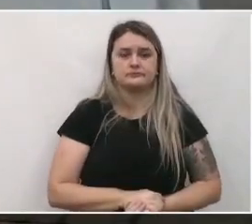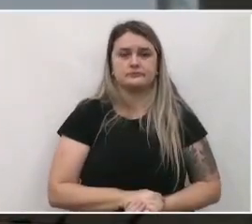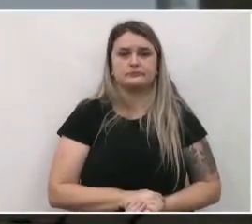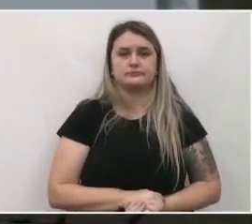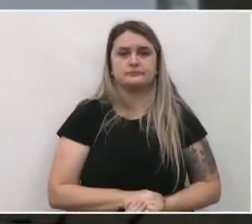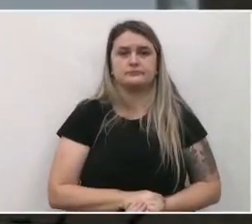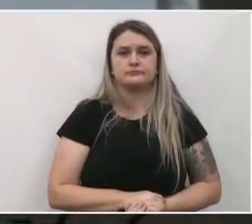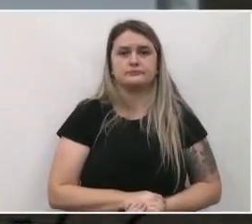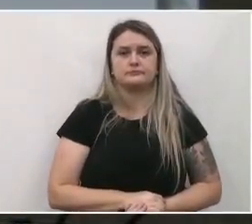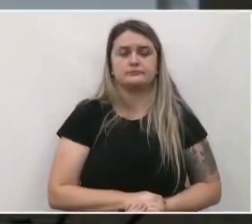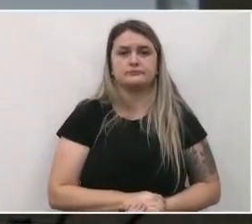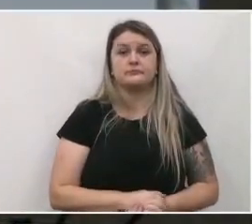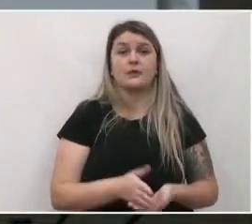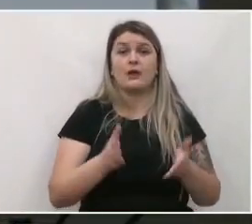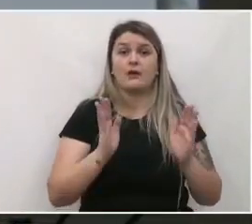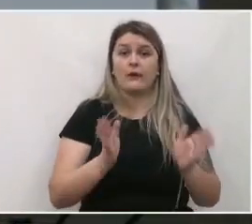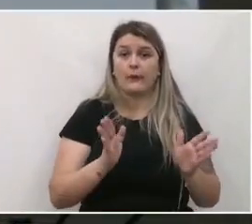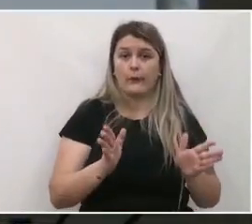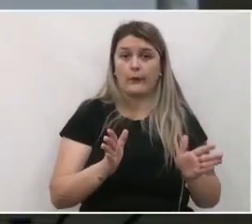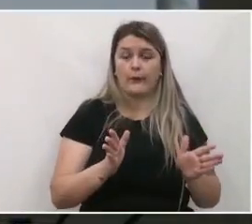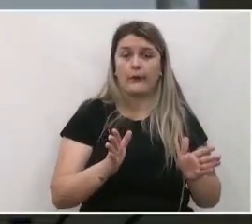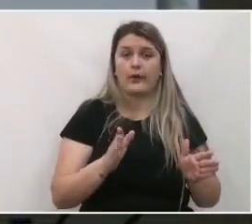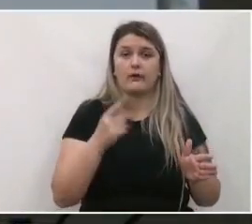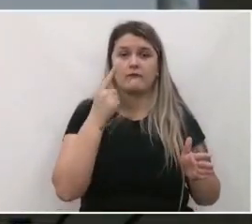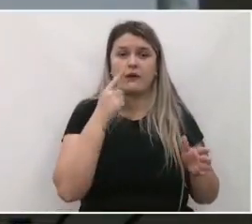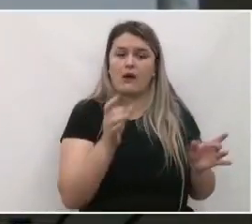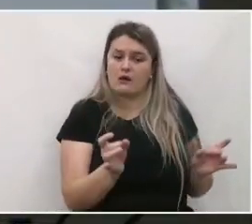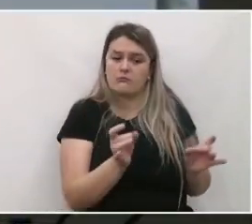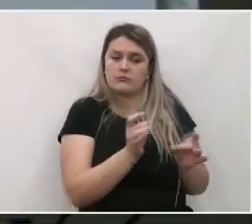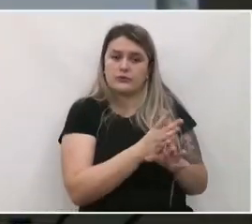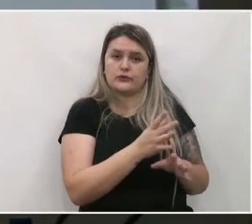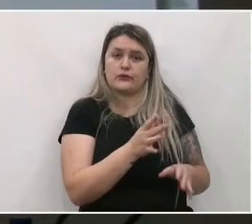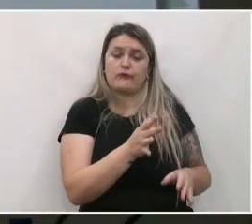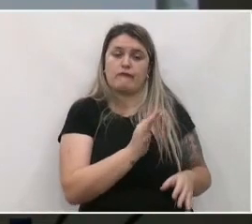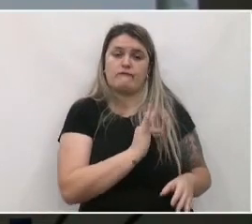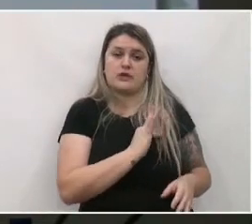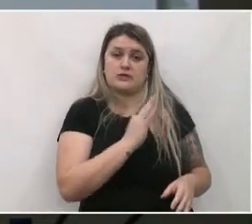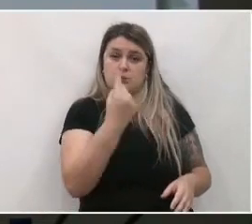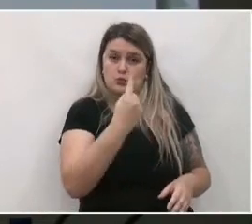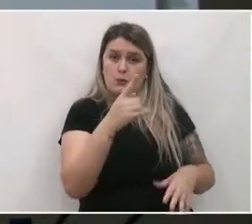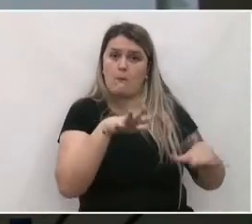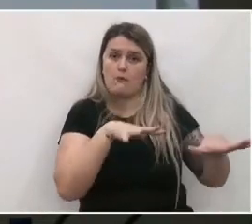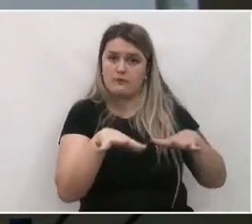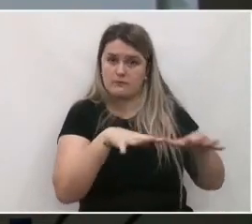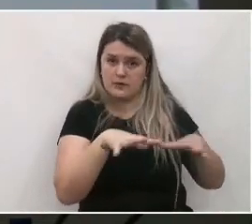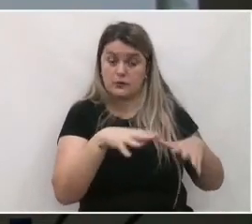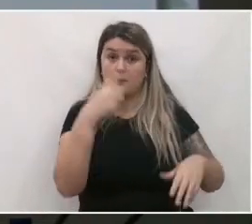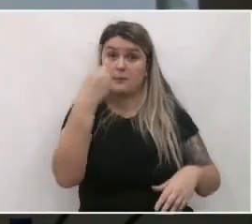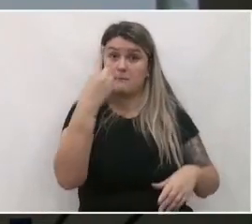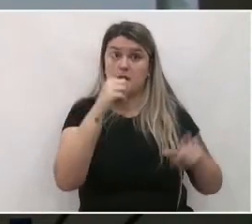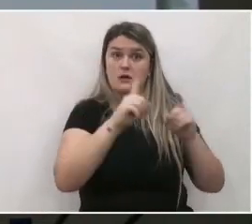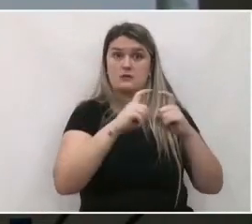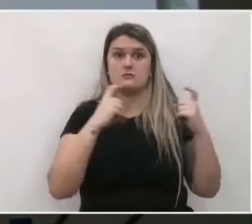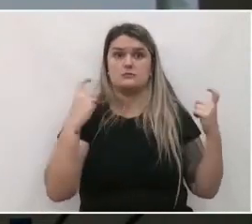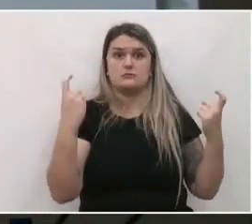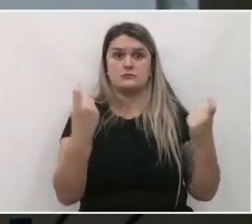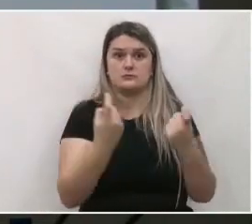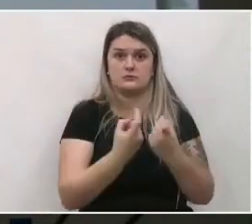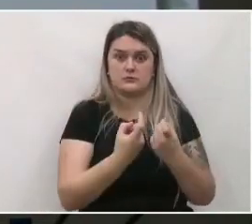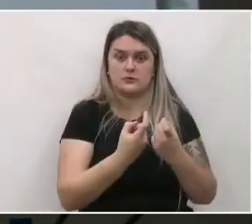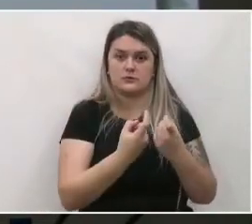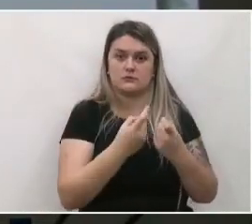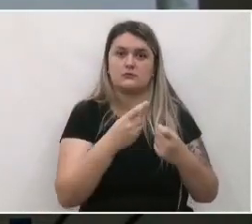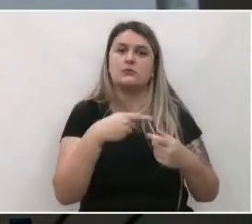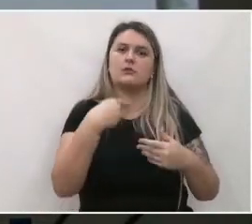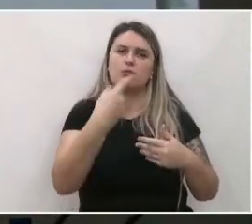Então, agora a gente está concluindo a fase de mobilização através da primeira audiência pública, onde a gente